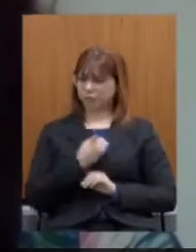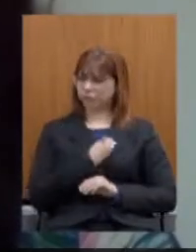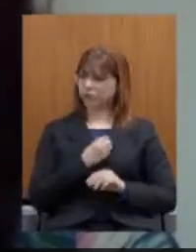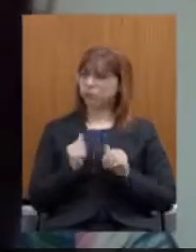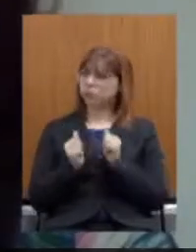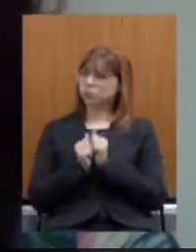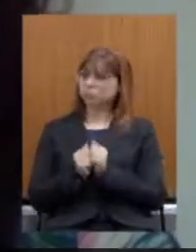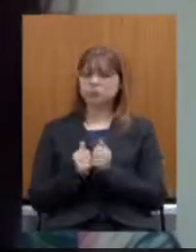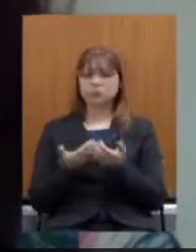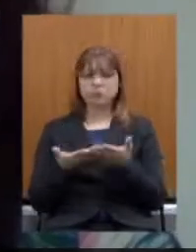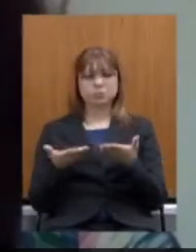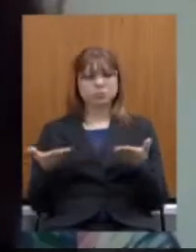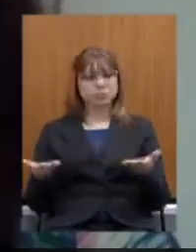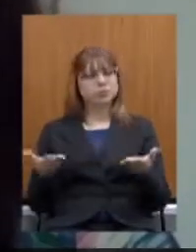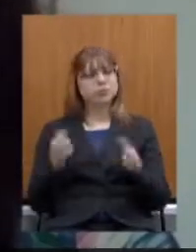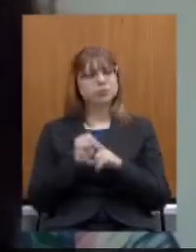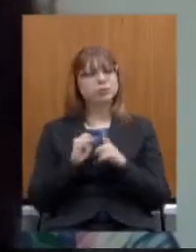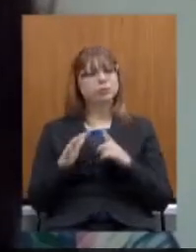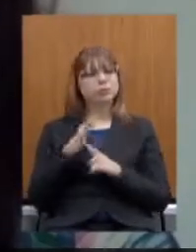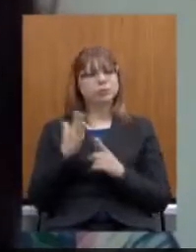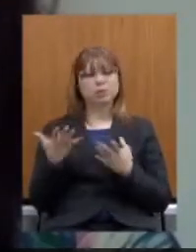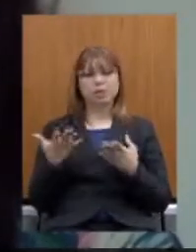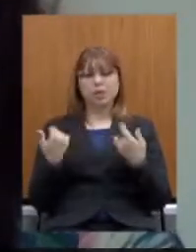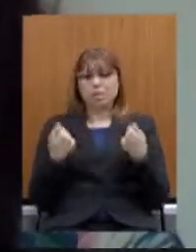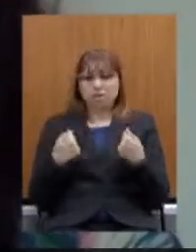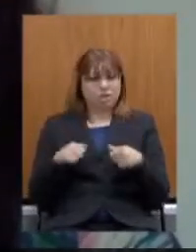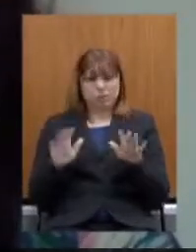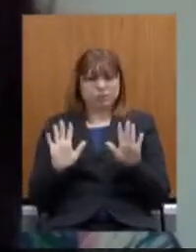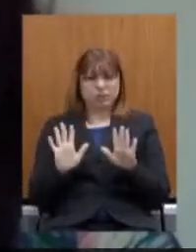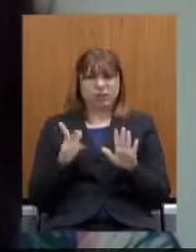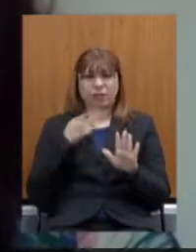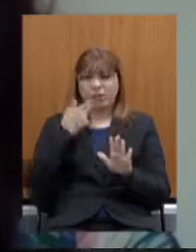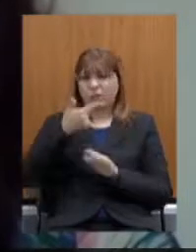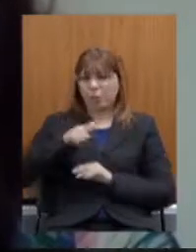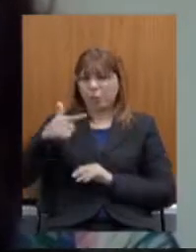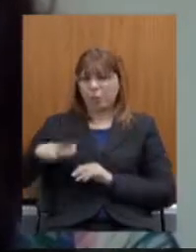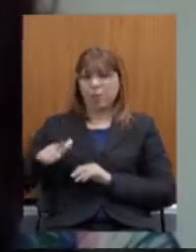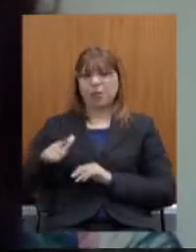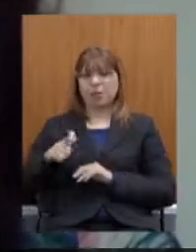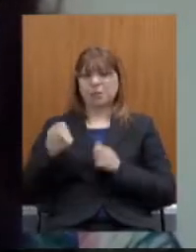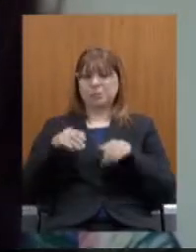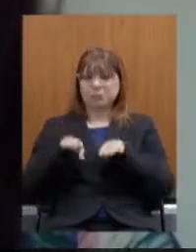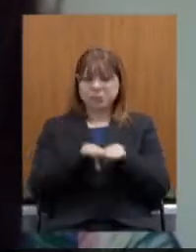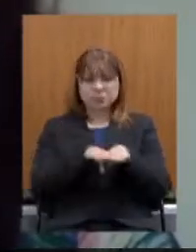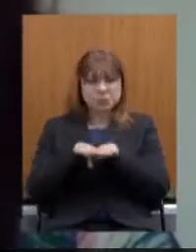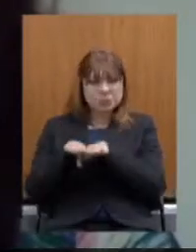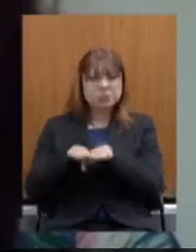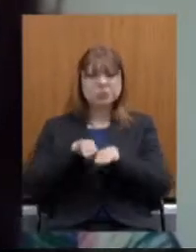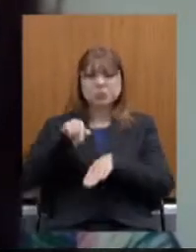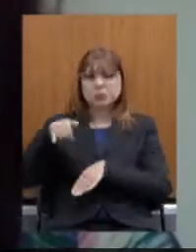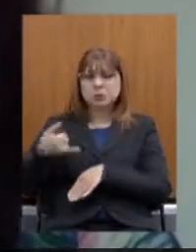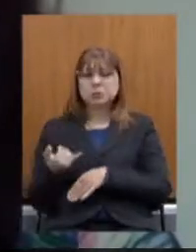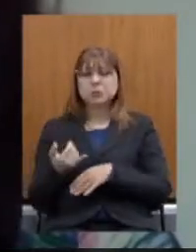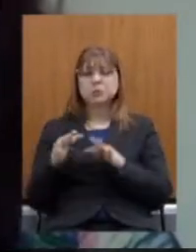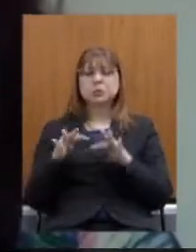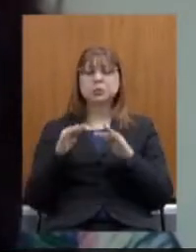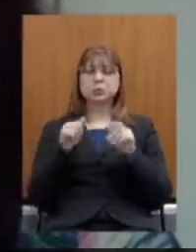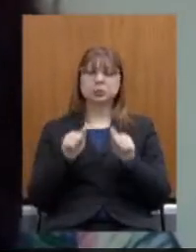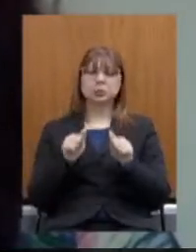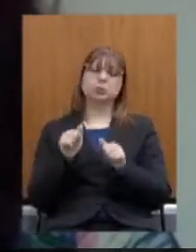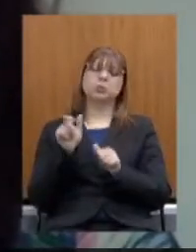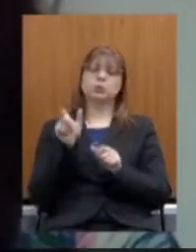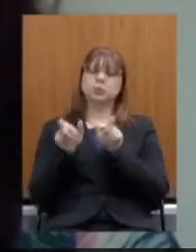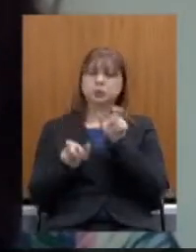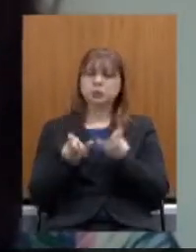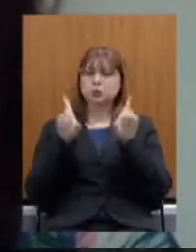dispensados de falar do princípio da igualdade de oportunidades que confere às pessoas portadoras de